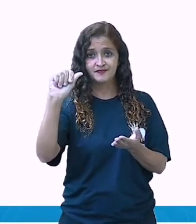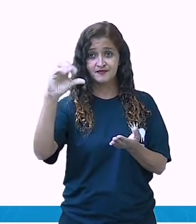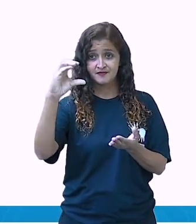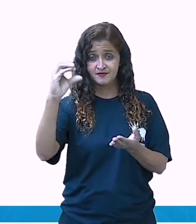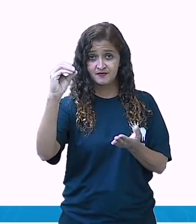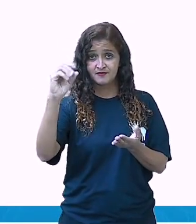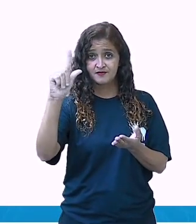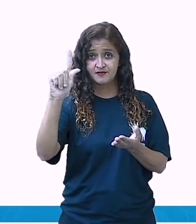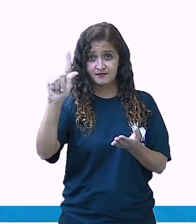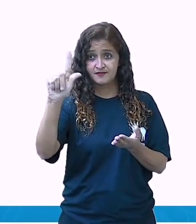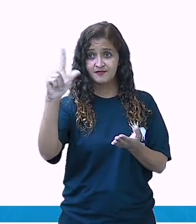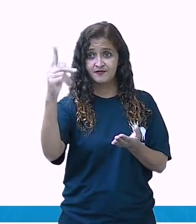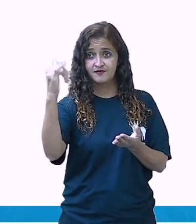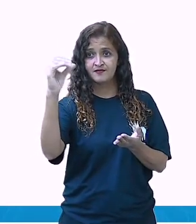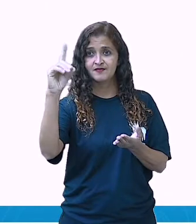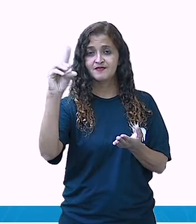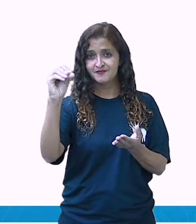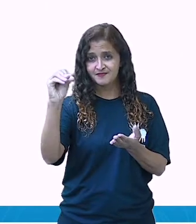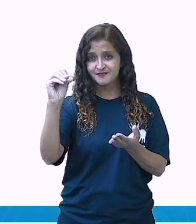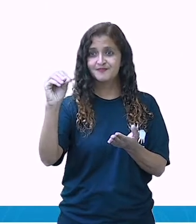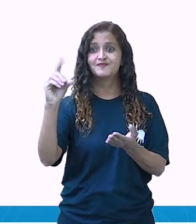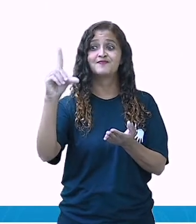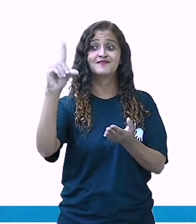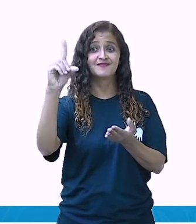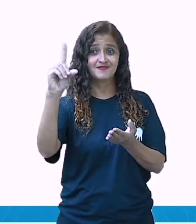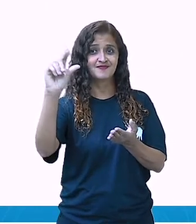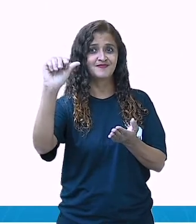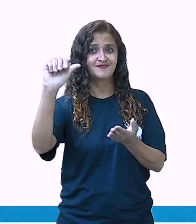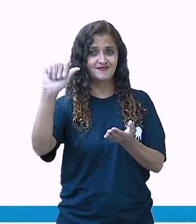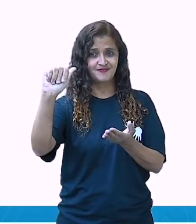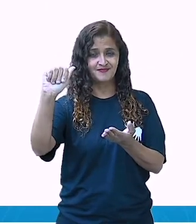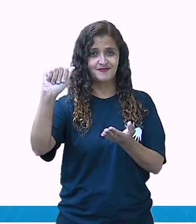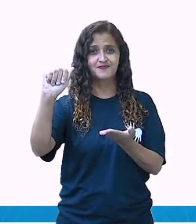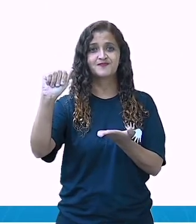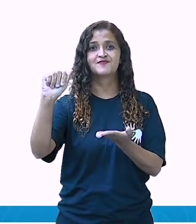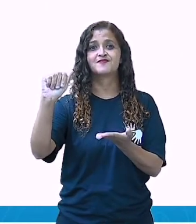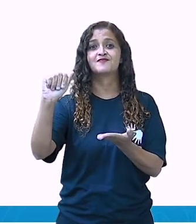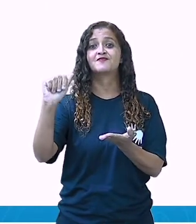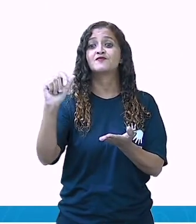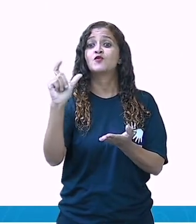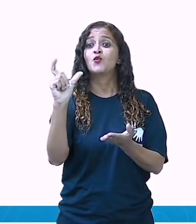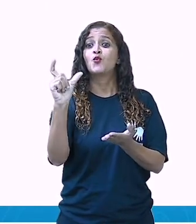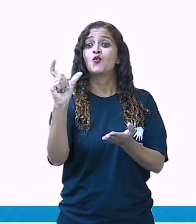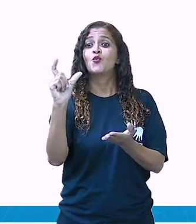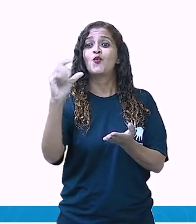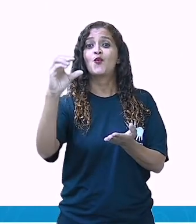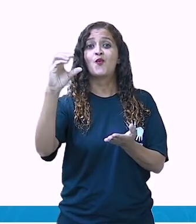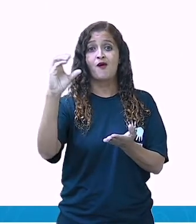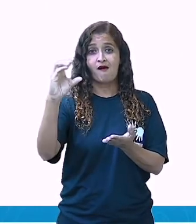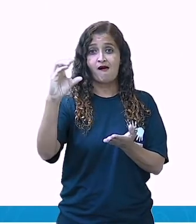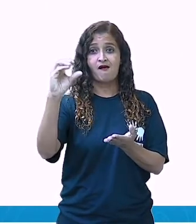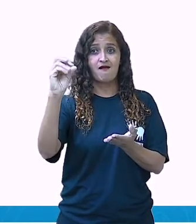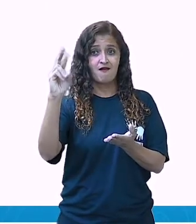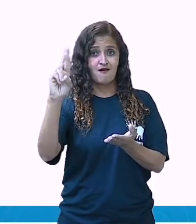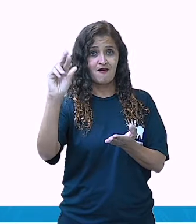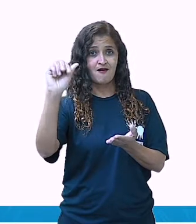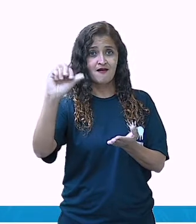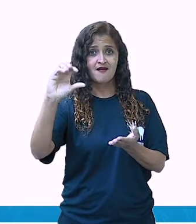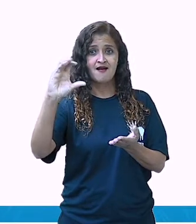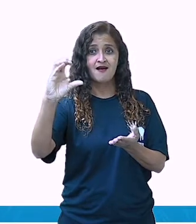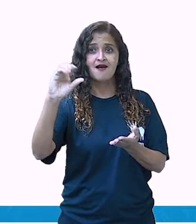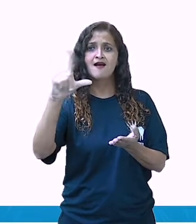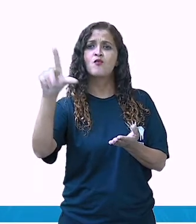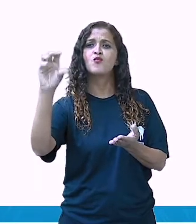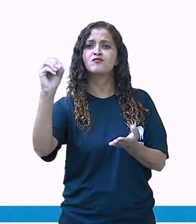elas também têm a terminação da última sílaba, de A. A palavra coração. Olha a